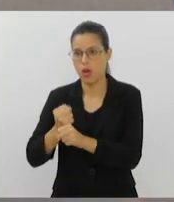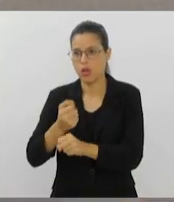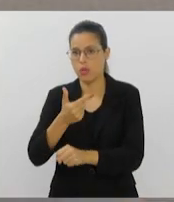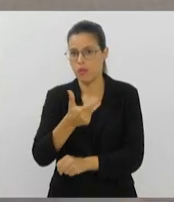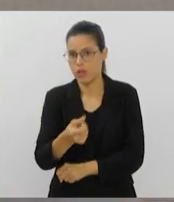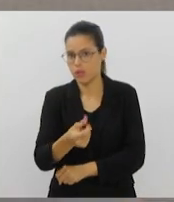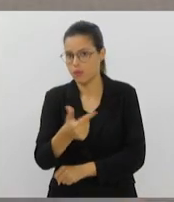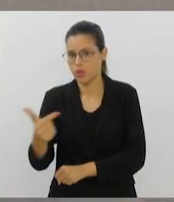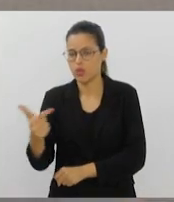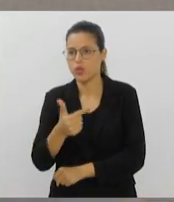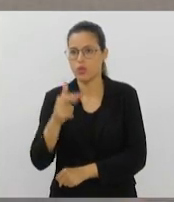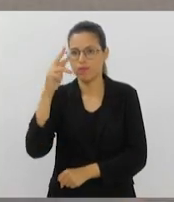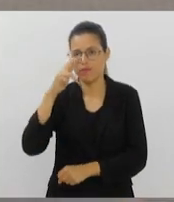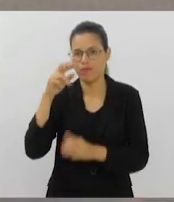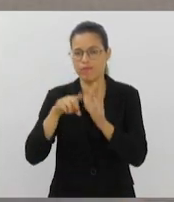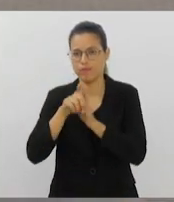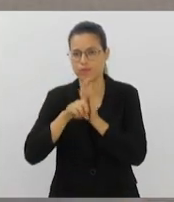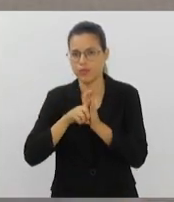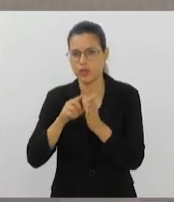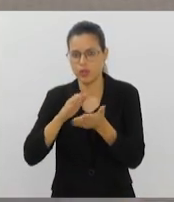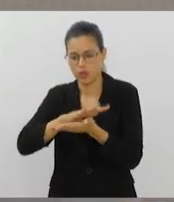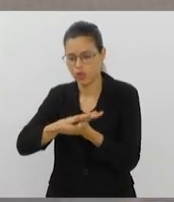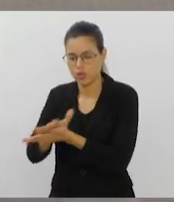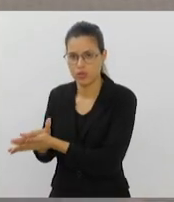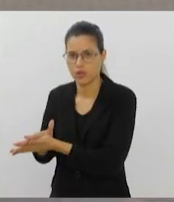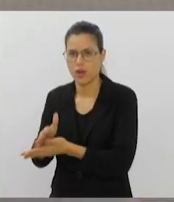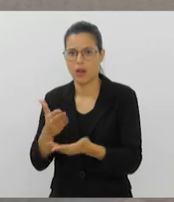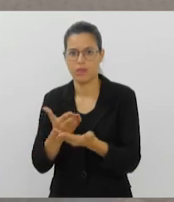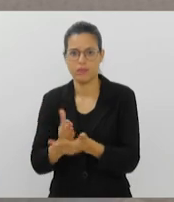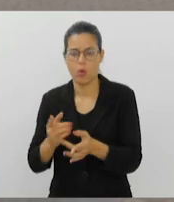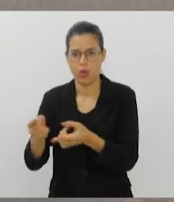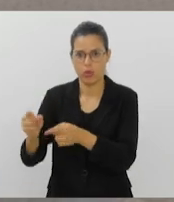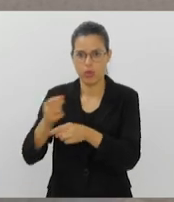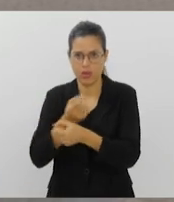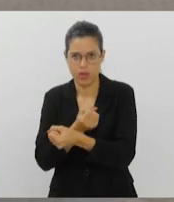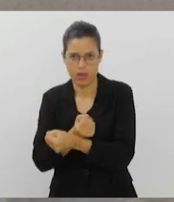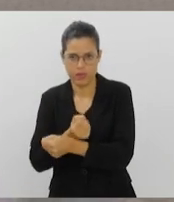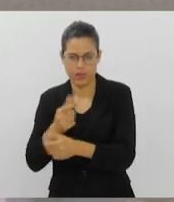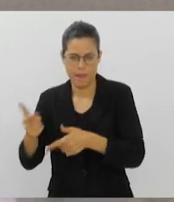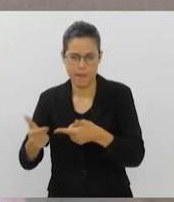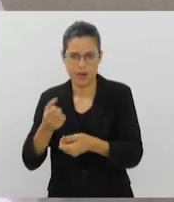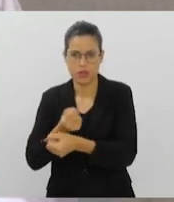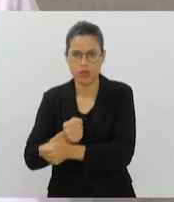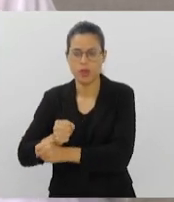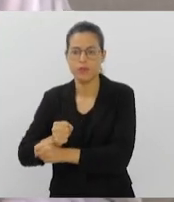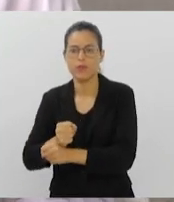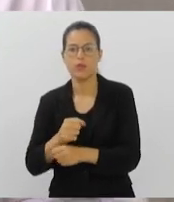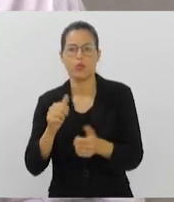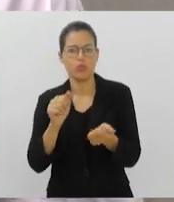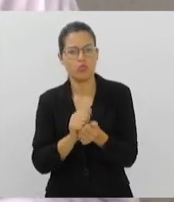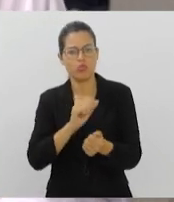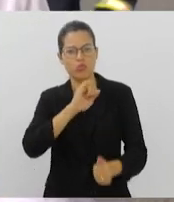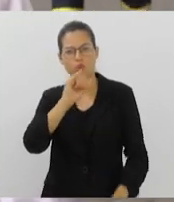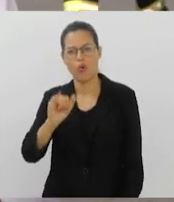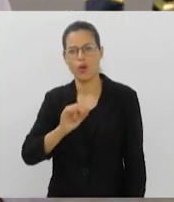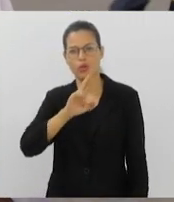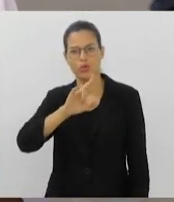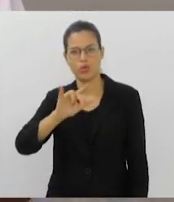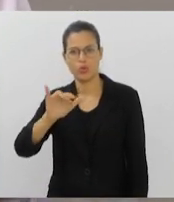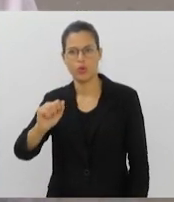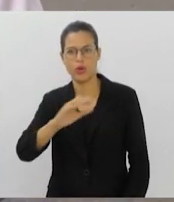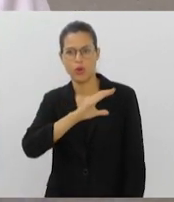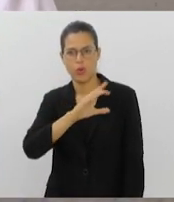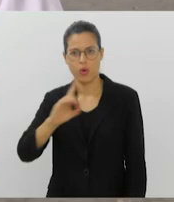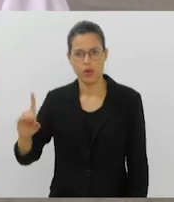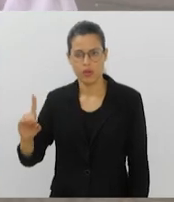o Observatório de Erradicação do Trabalho Escravo e do Tráfico de Pessoas. Ao meu lado, estou com a Júlia Cronenberg, que é a Coordenadora de Combate ao Tráfico de